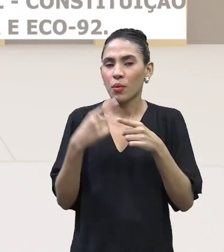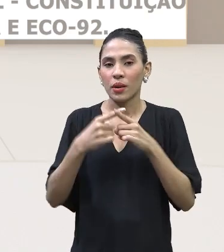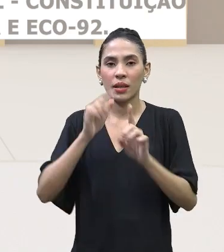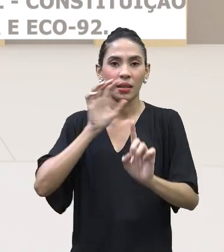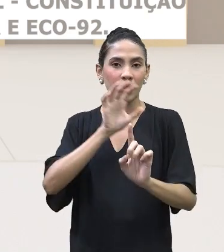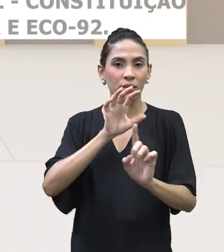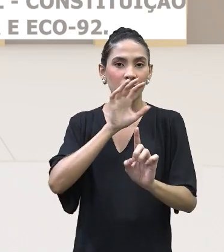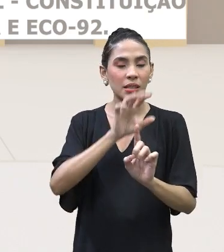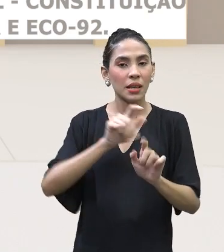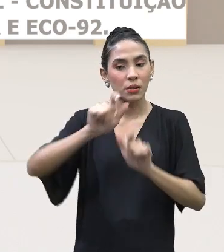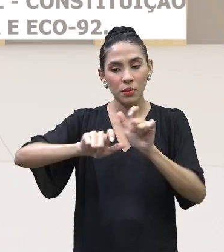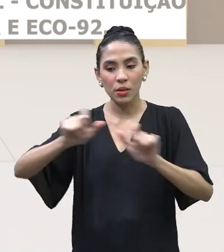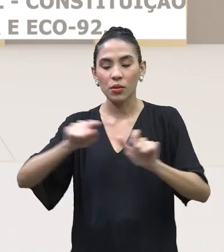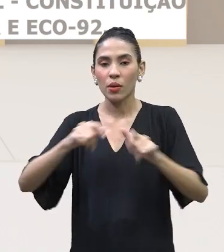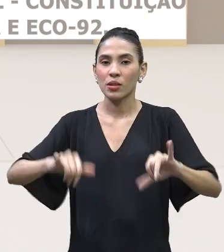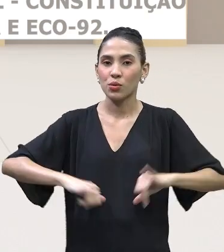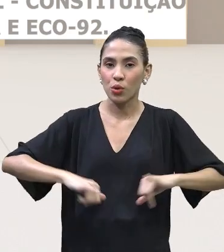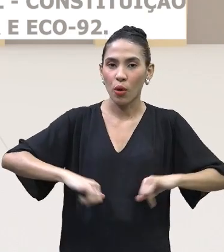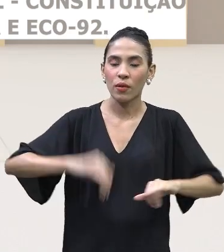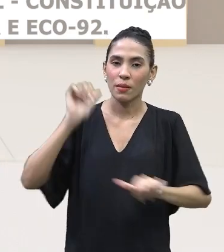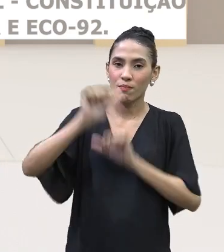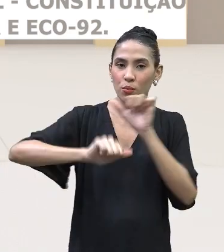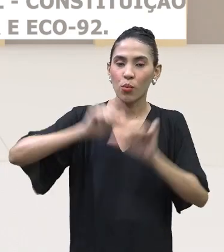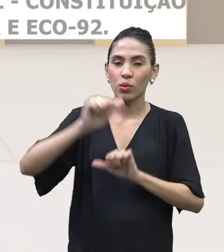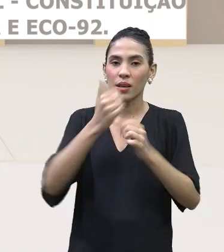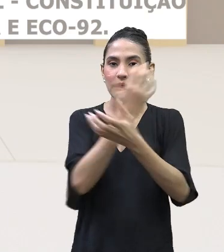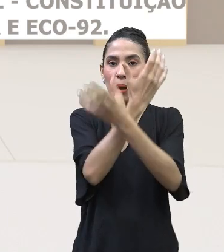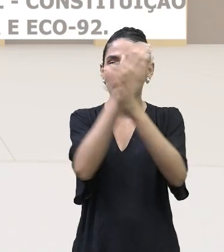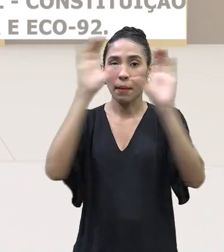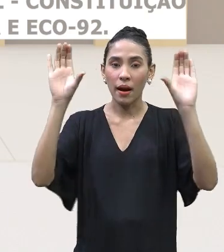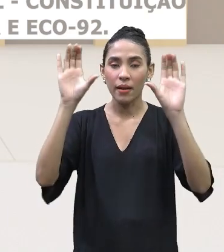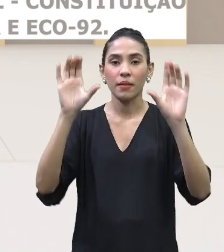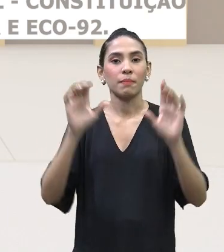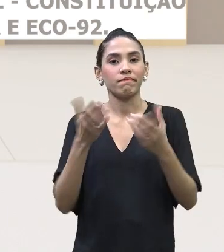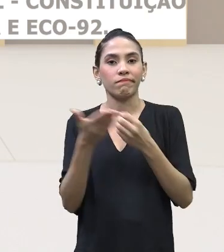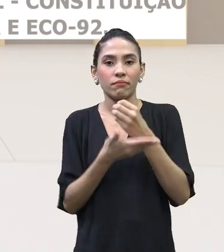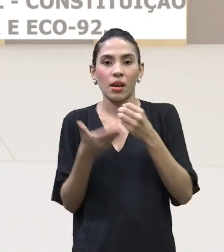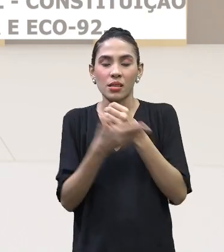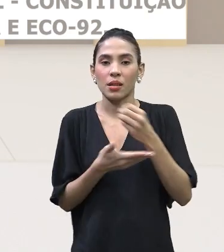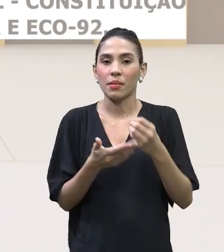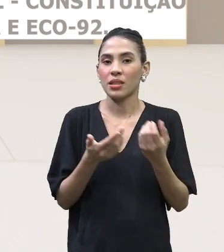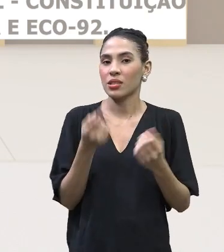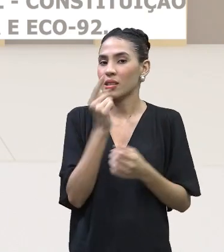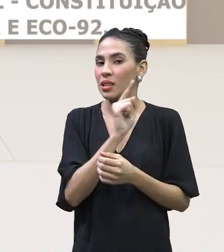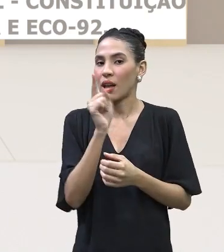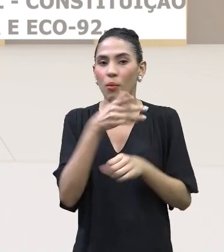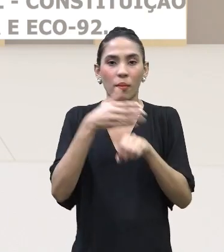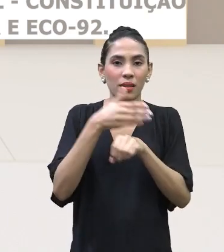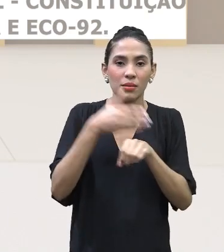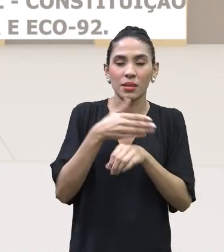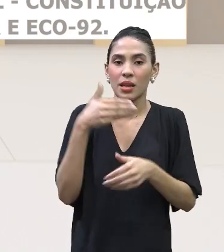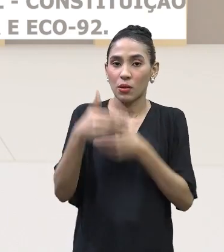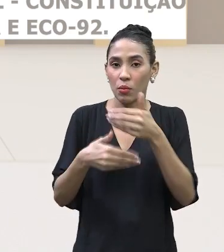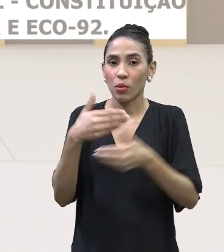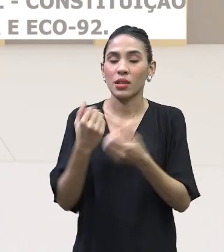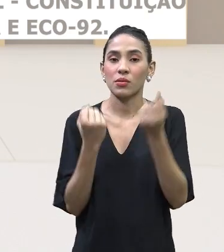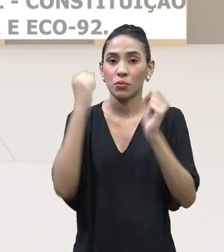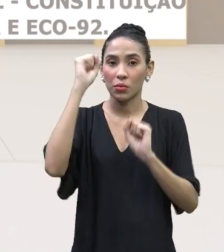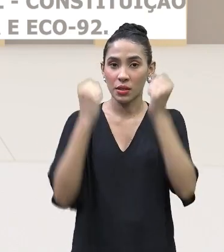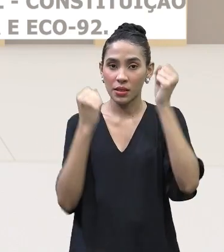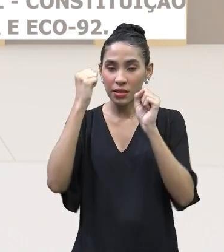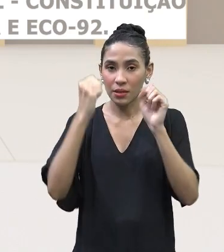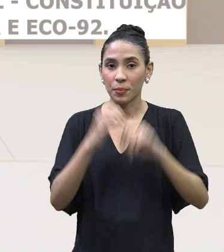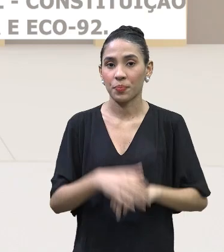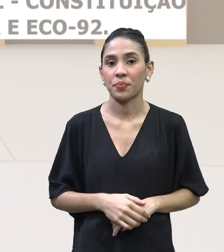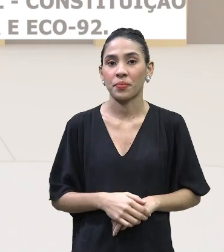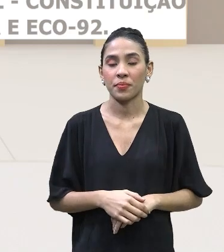que sofrem com as chamadas mudanças climáticas, elas, basicamente, não participaram do processo de industrialização. As